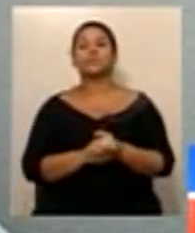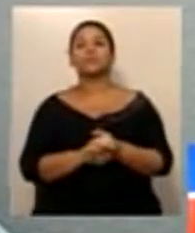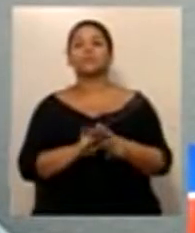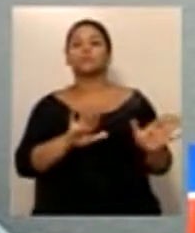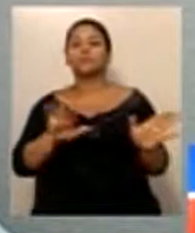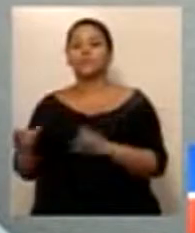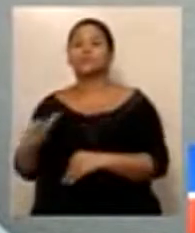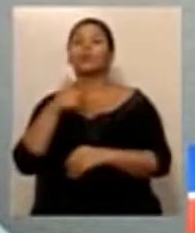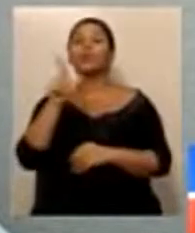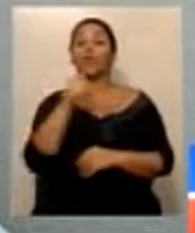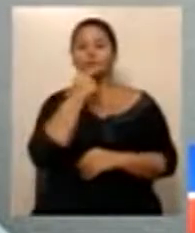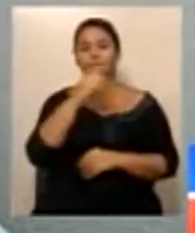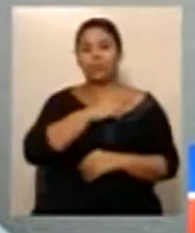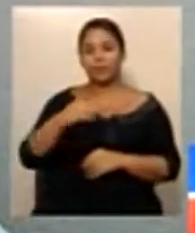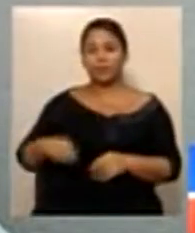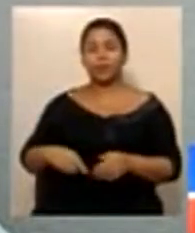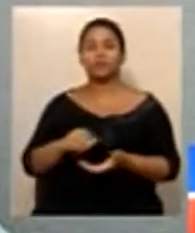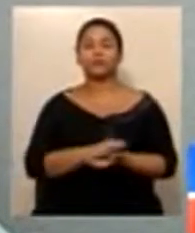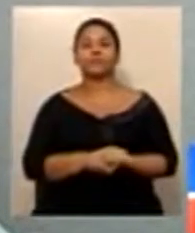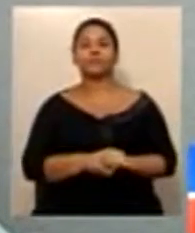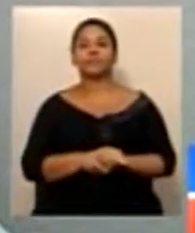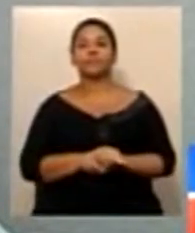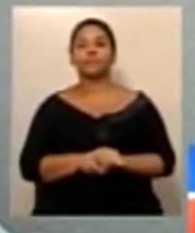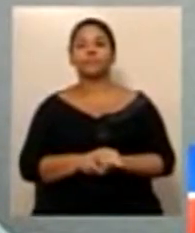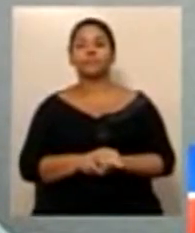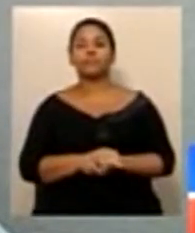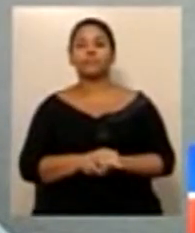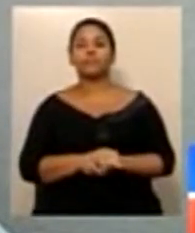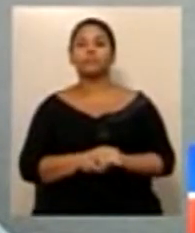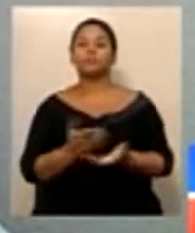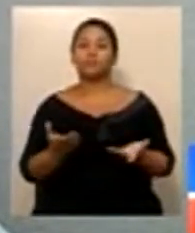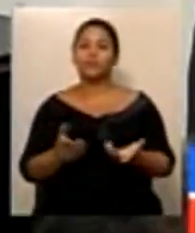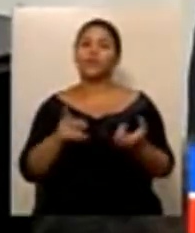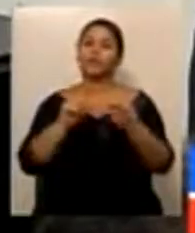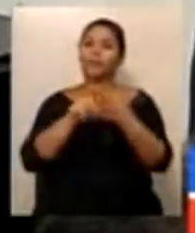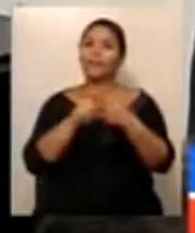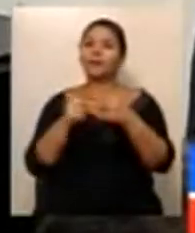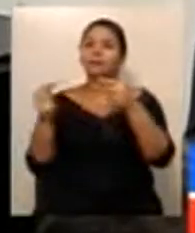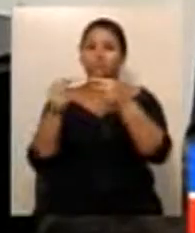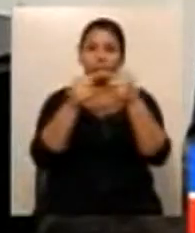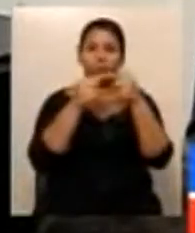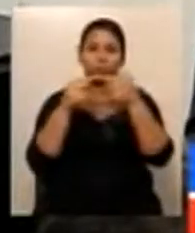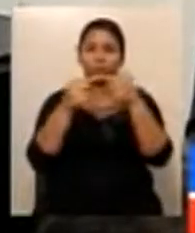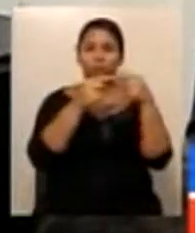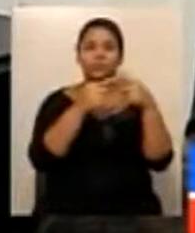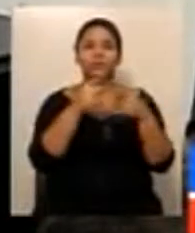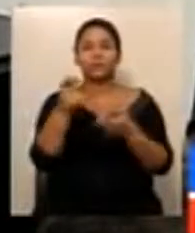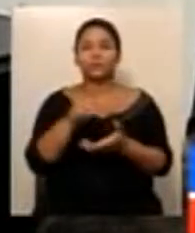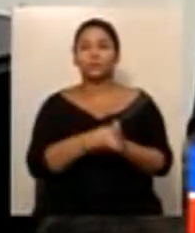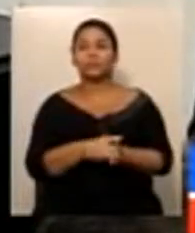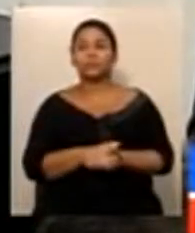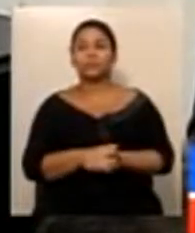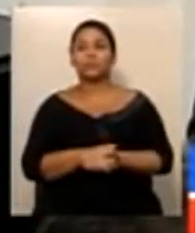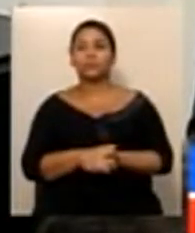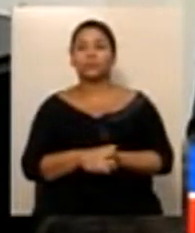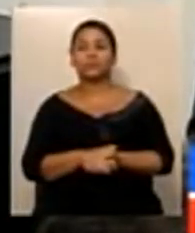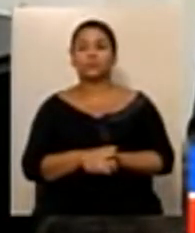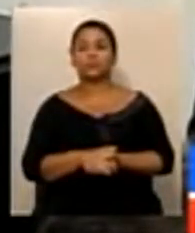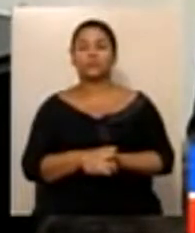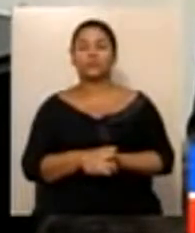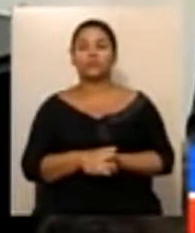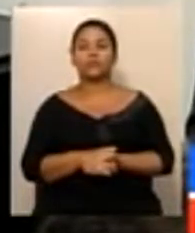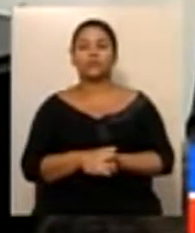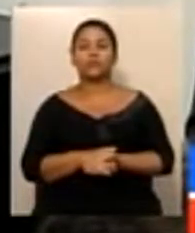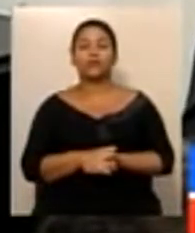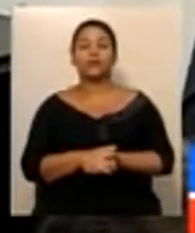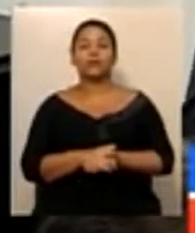esse questionamento do deputado Olavo Galheiros e o deputado Jefferson faz aqui na plenária, a gente fez lá nas comissões. Porque da